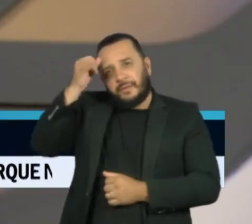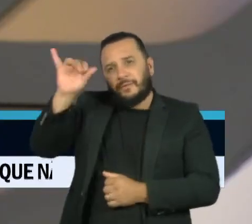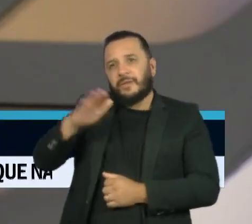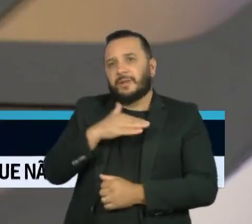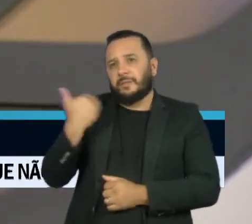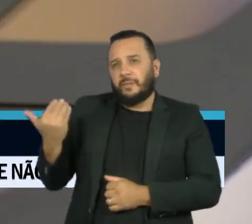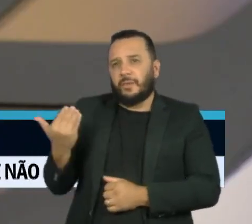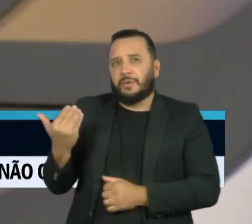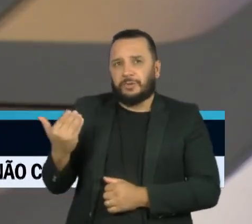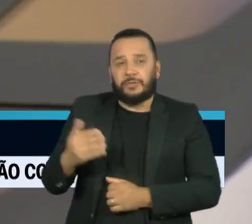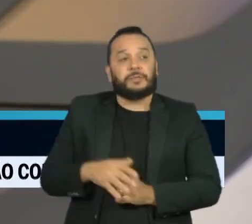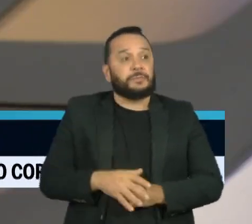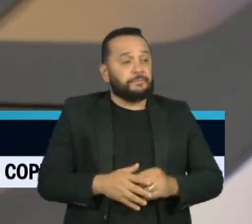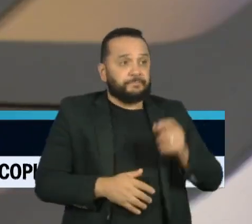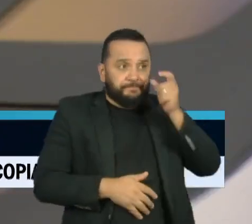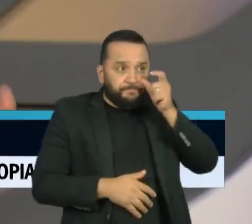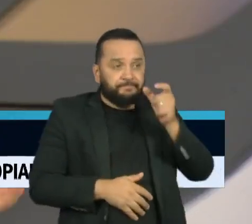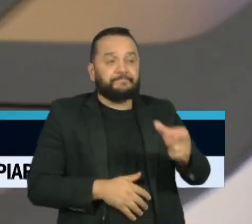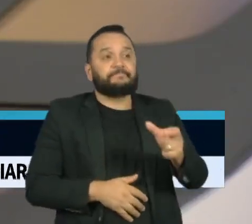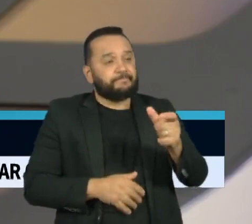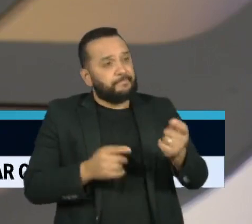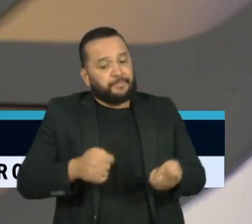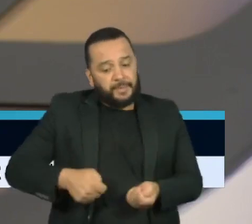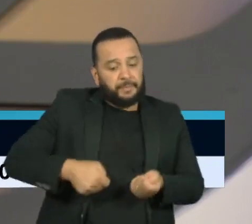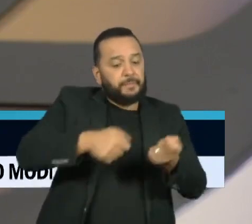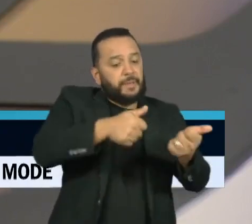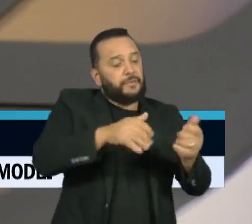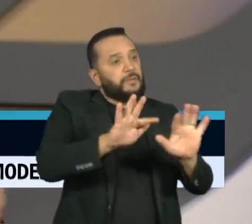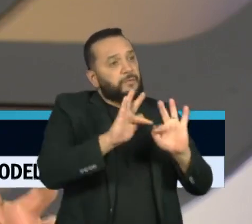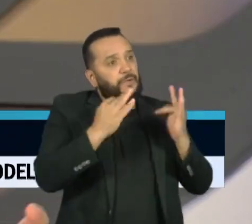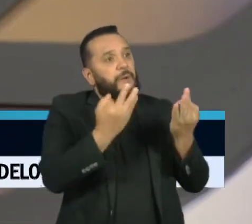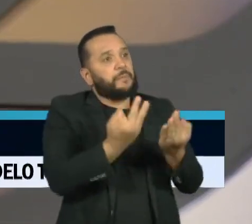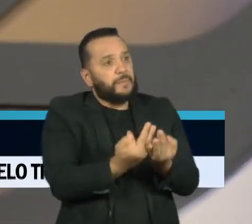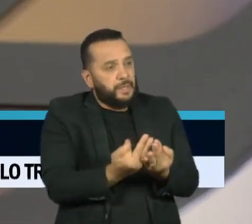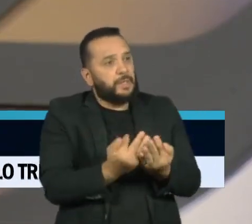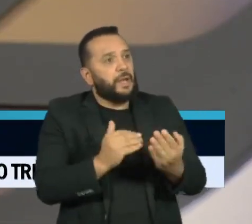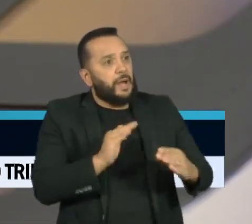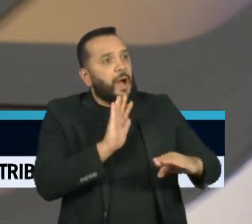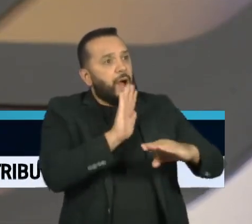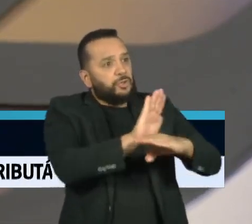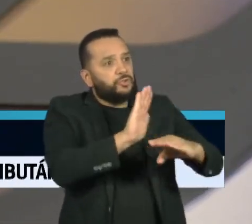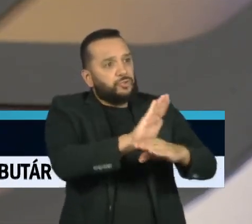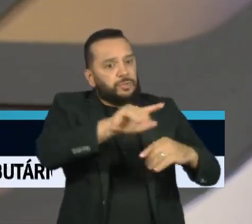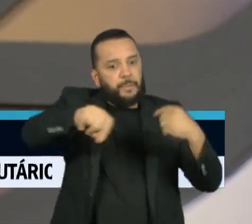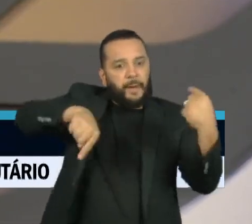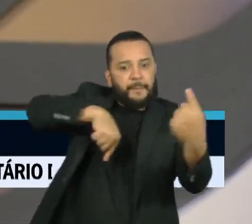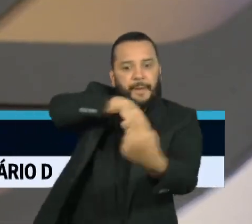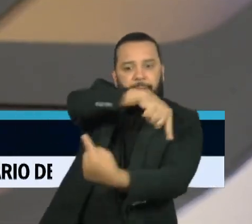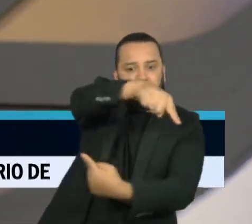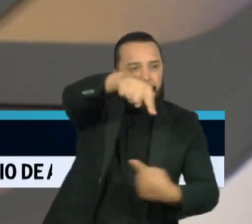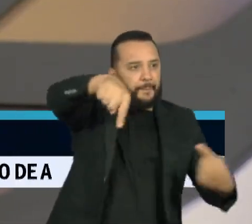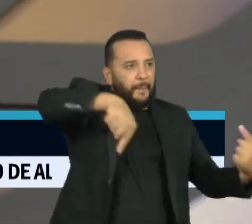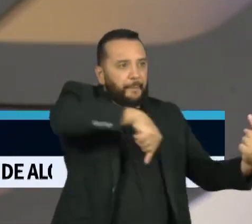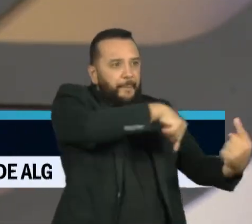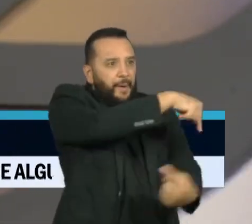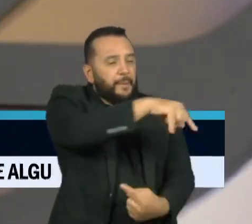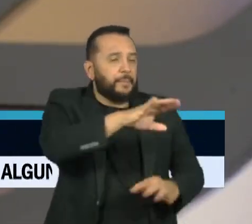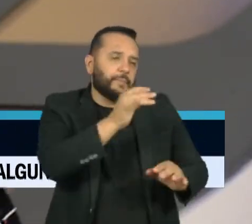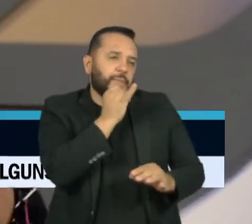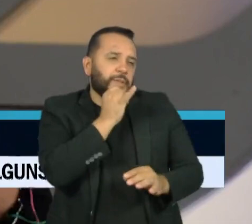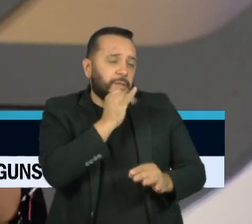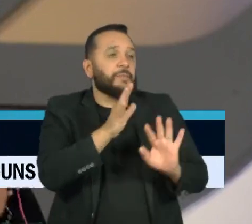virtuoso que o Bolsa Família promove, porque as condicionalidades não são só o acompanhamento do pré-natal,